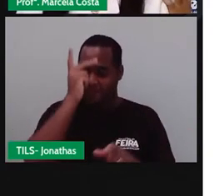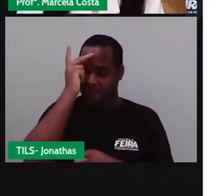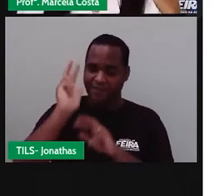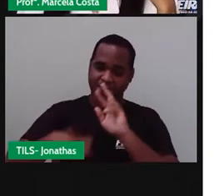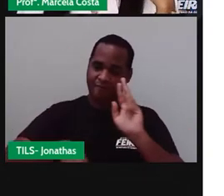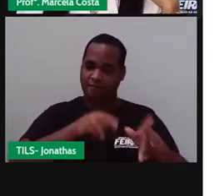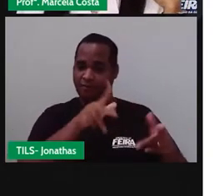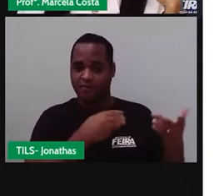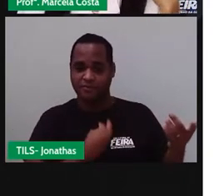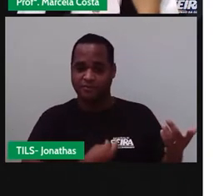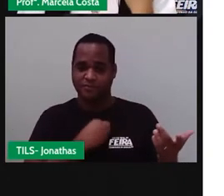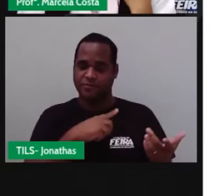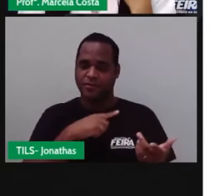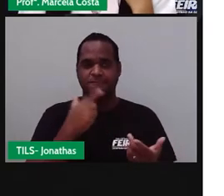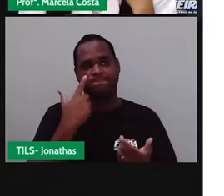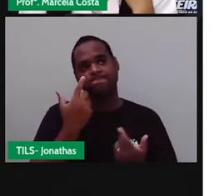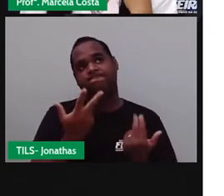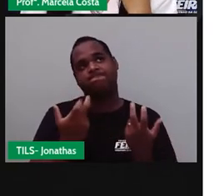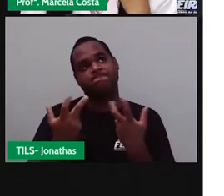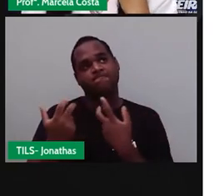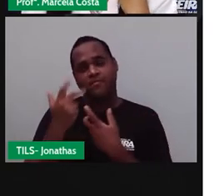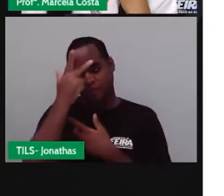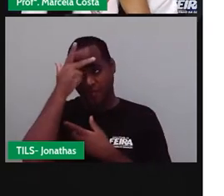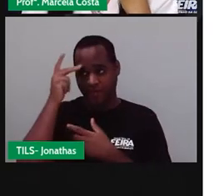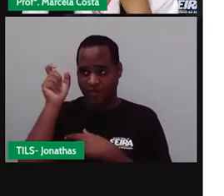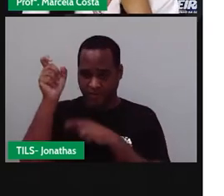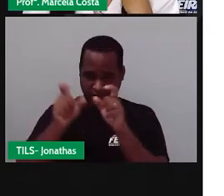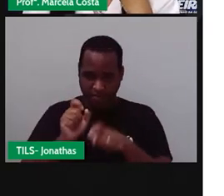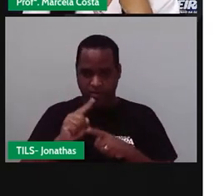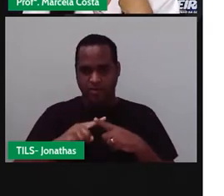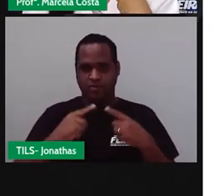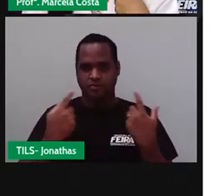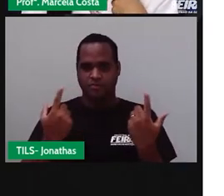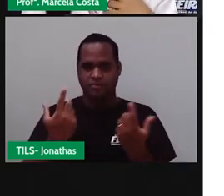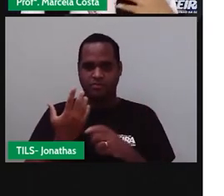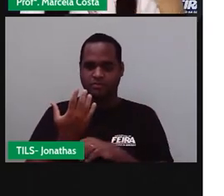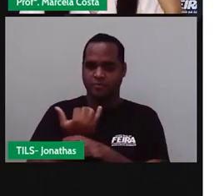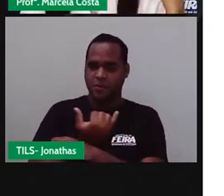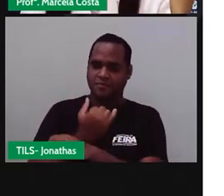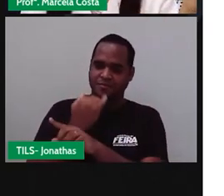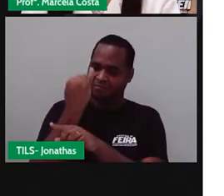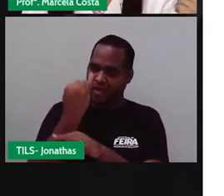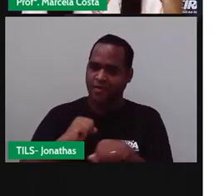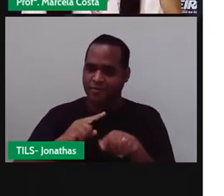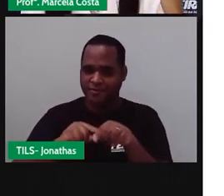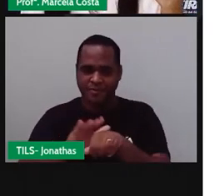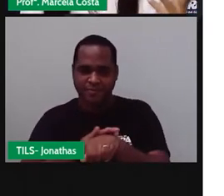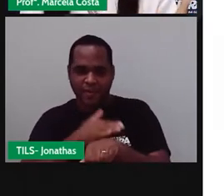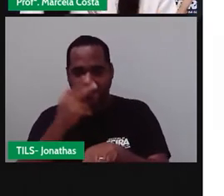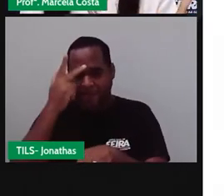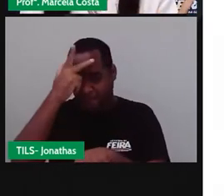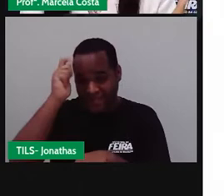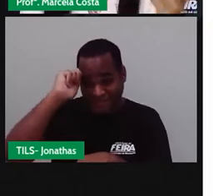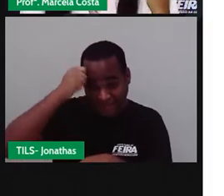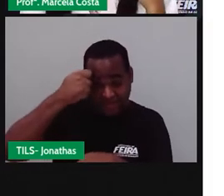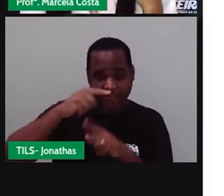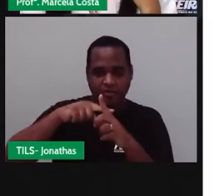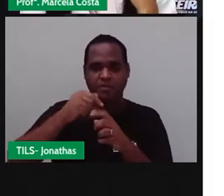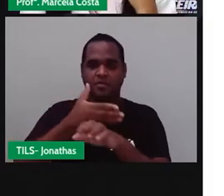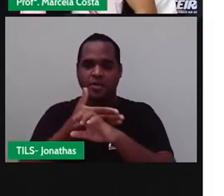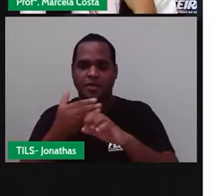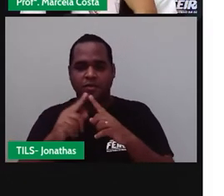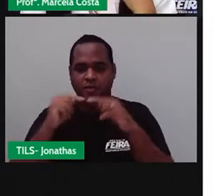E aí você observa pessoas com características físicas diversas, tom de pele, tom de cabelo,